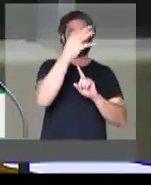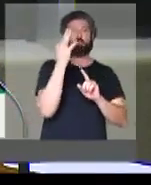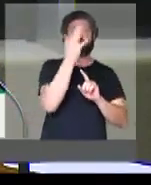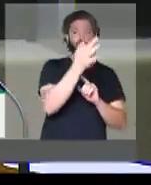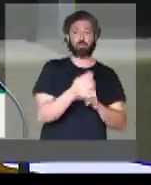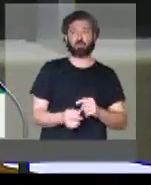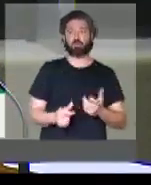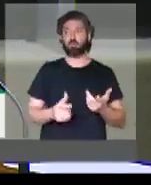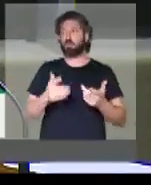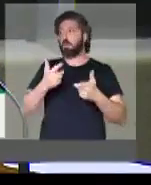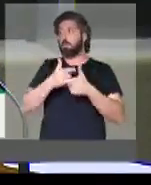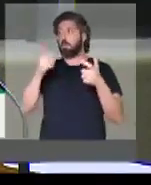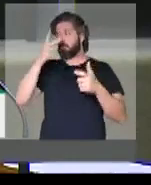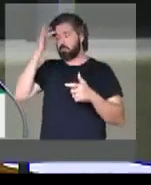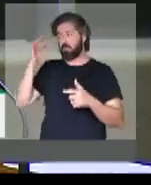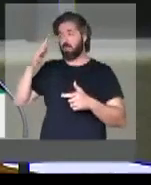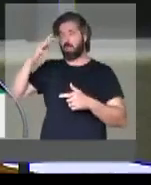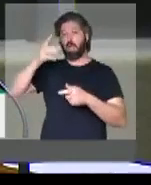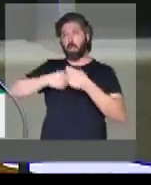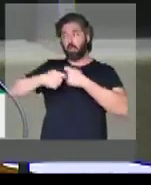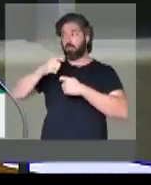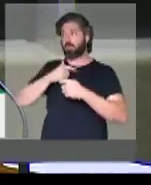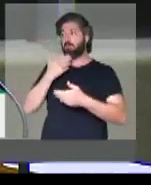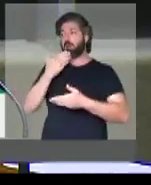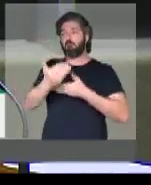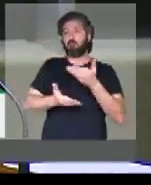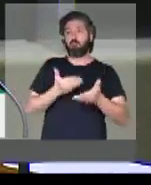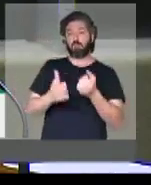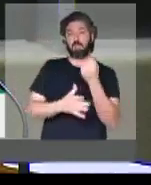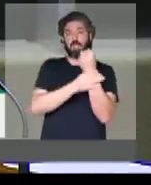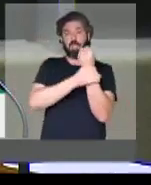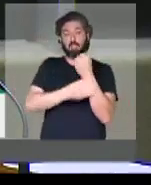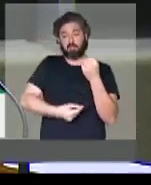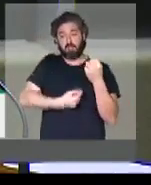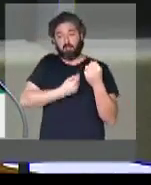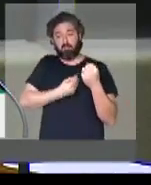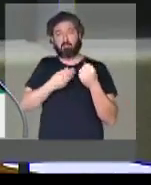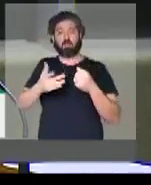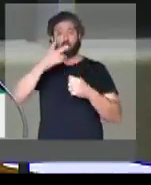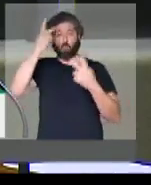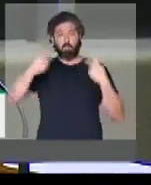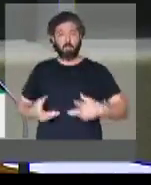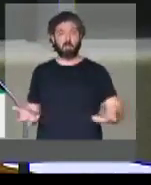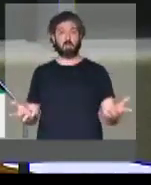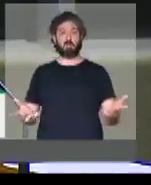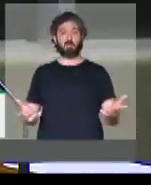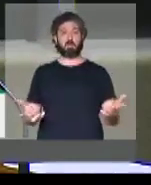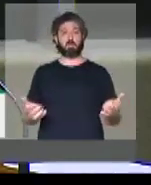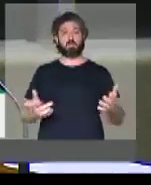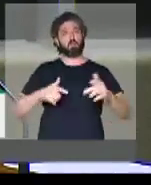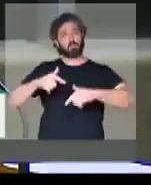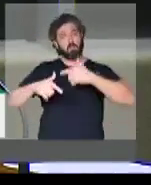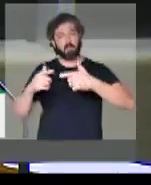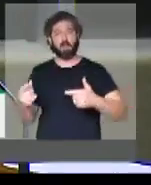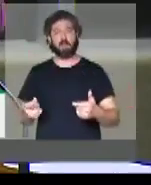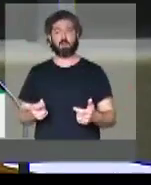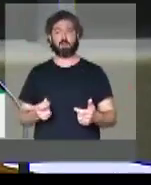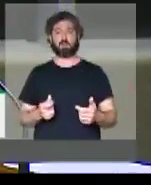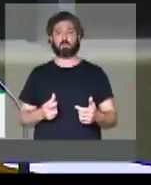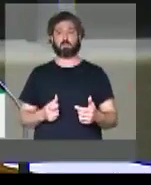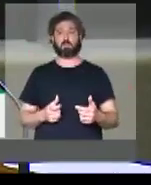entendimento que a economia tem que servir à garantia da vida do ser humano, do trabalhador.